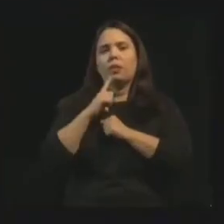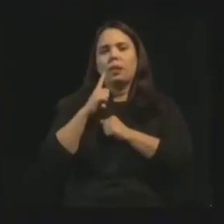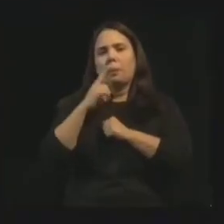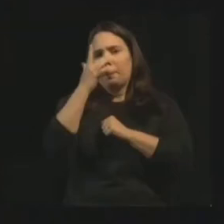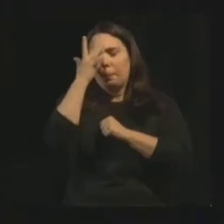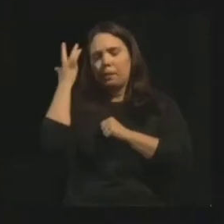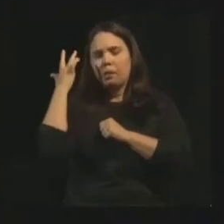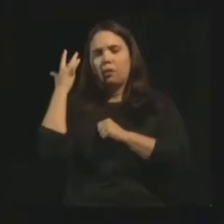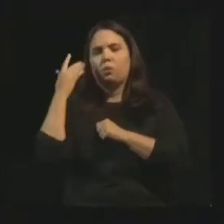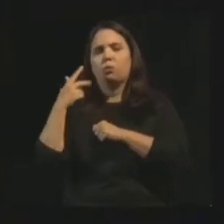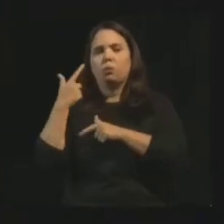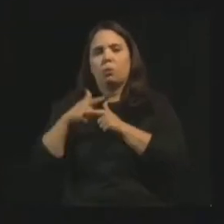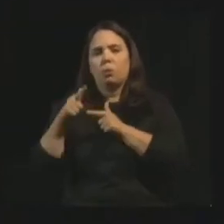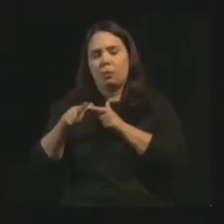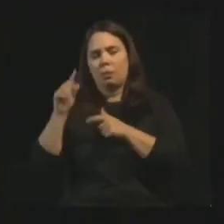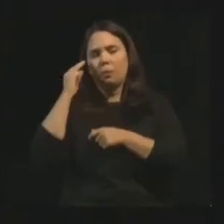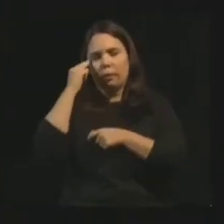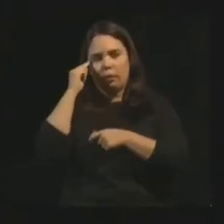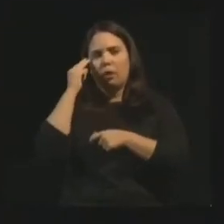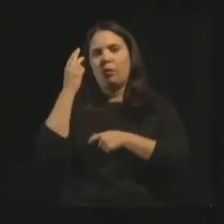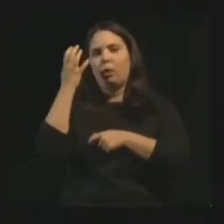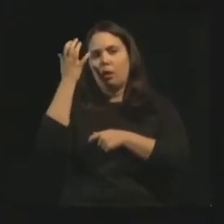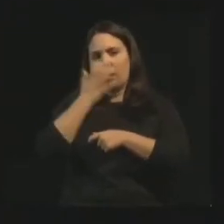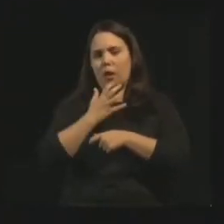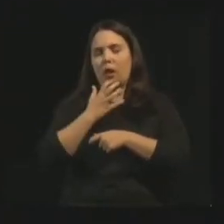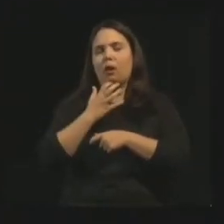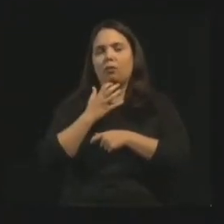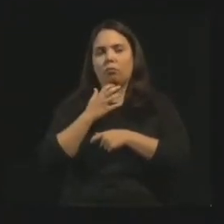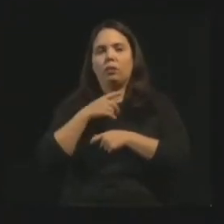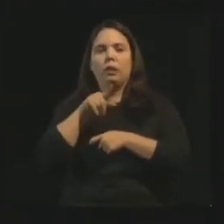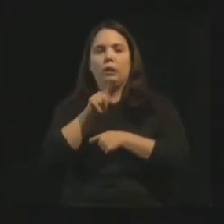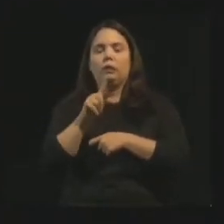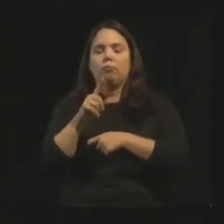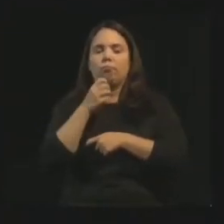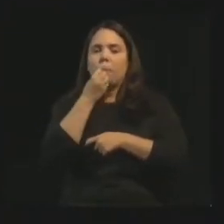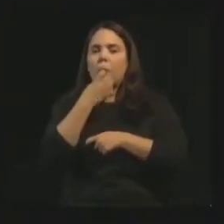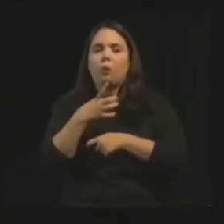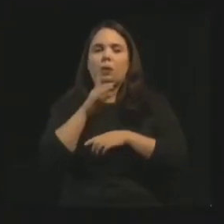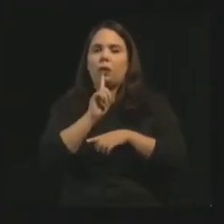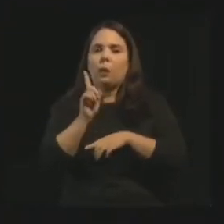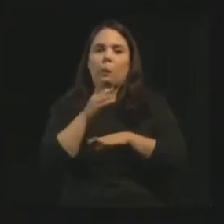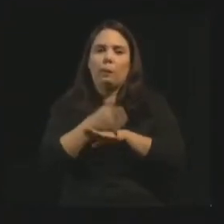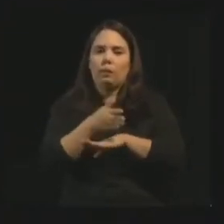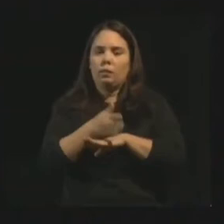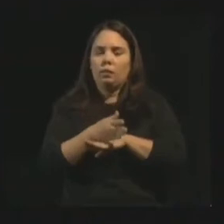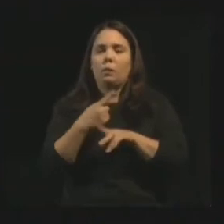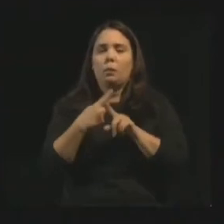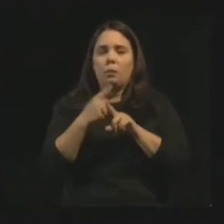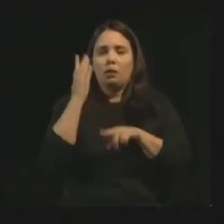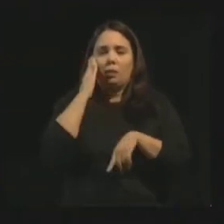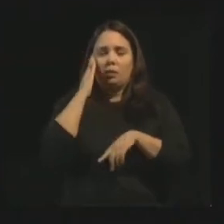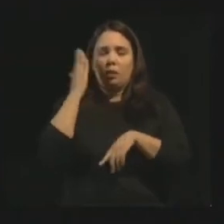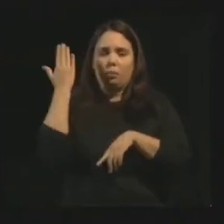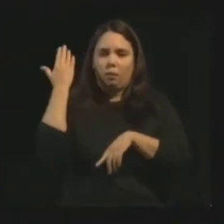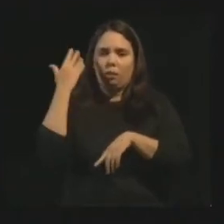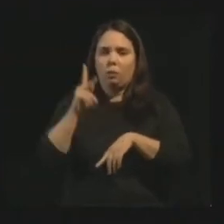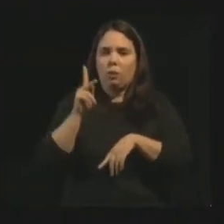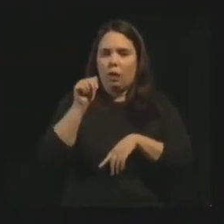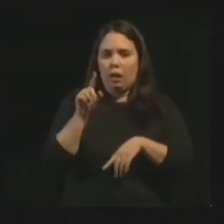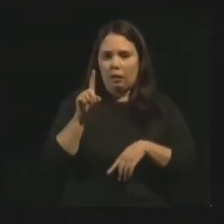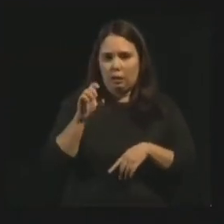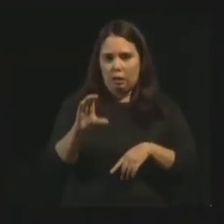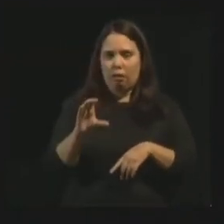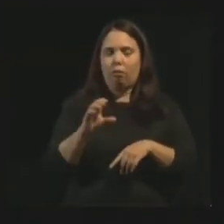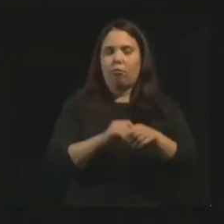graves, então, os espíritos recomendam que não participem das reuniões mediúnicas. Até porque, vocês sabem, na época de Kardec, o espiritismo era